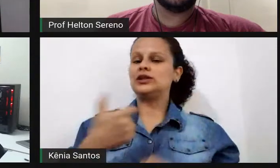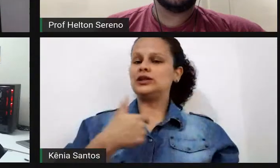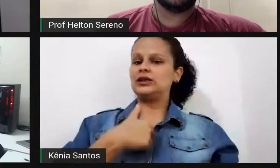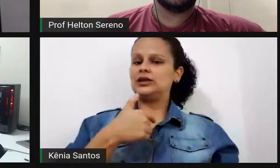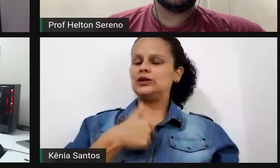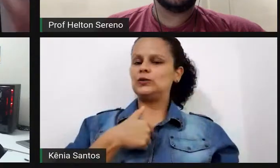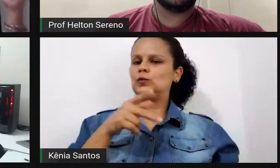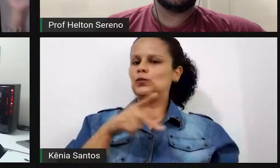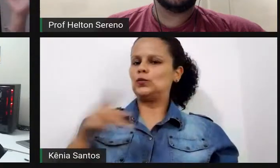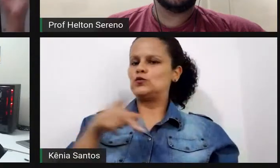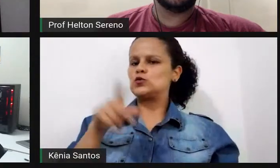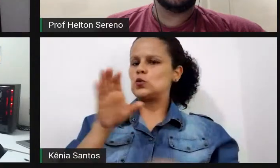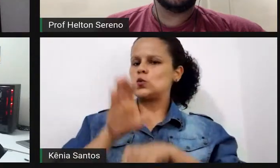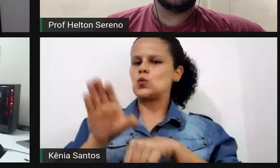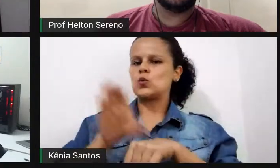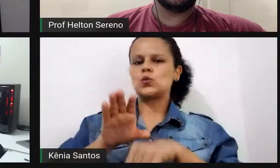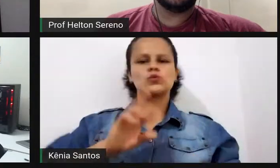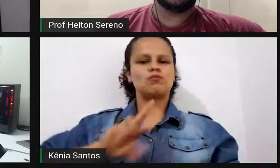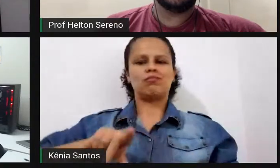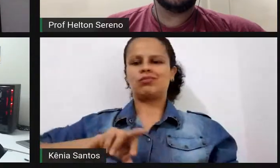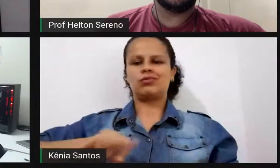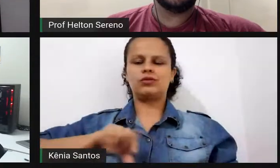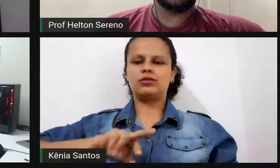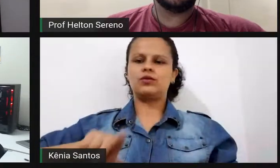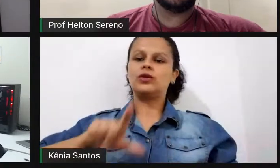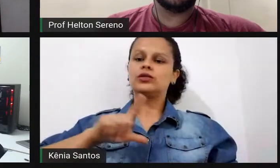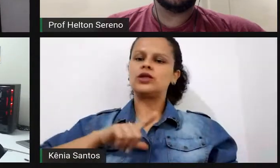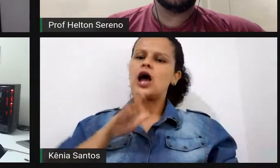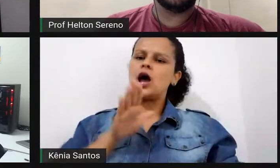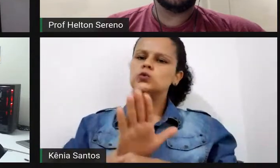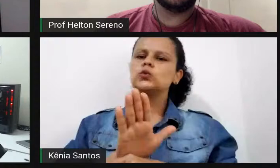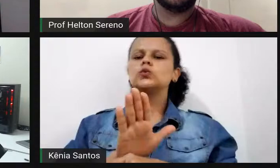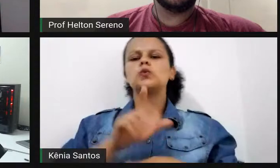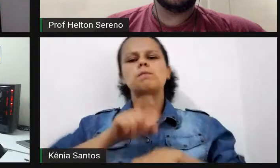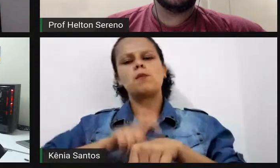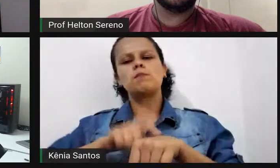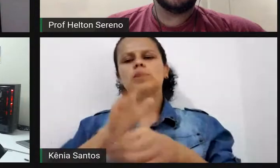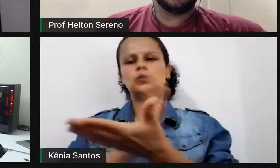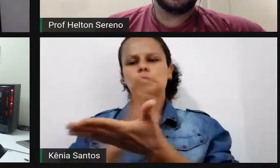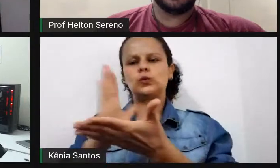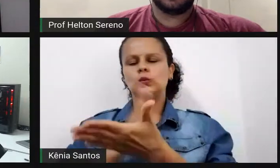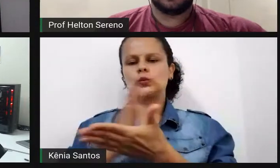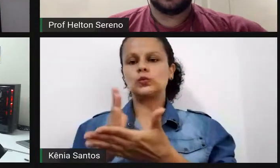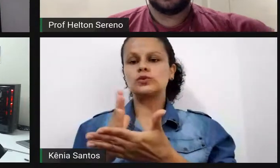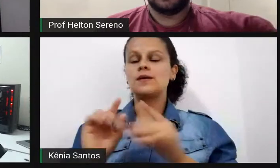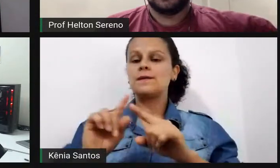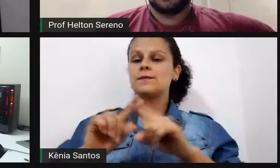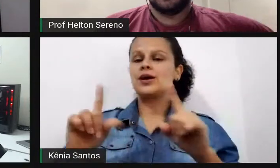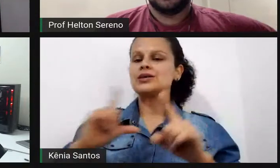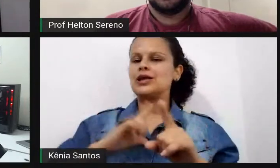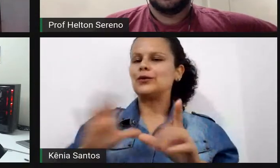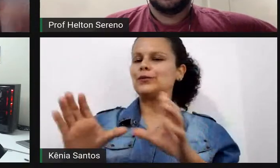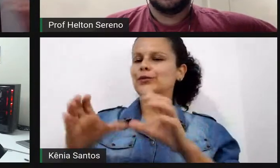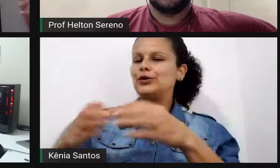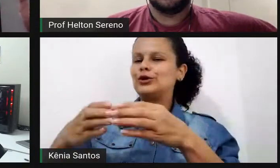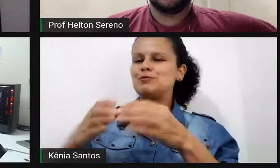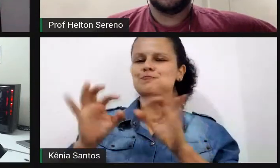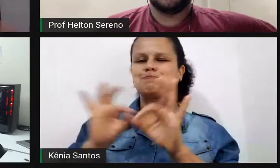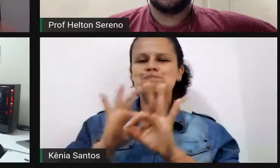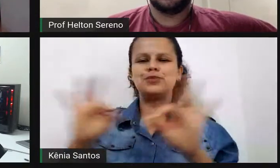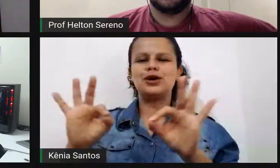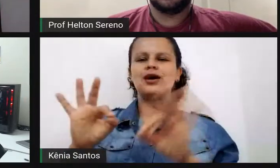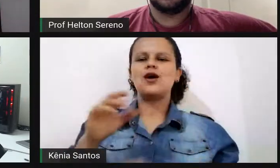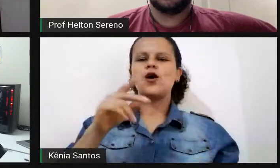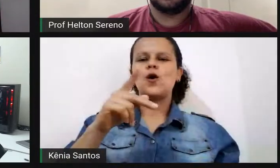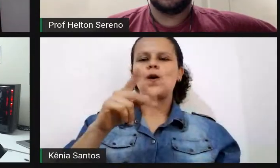curso, né? Eu colaborei em alguns momentos, mas esse curso foi planejado por essa equipe aí fantástica, né? Da Proem e